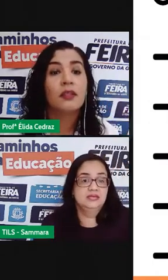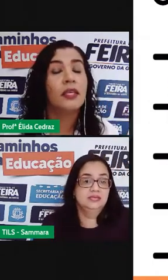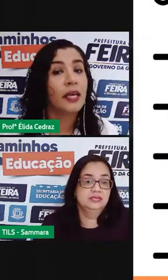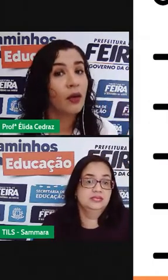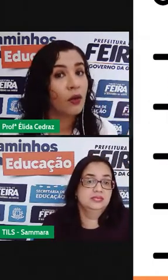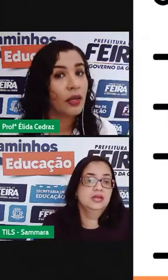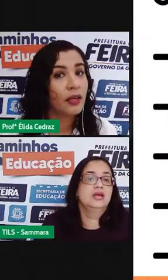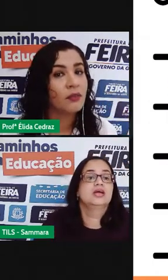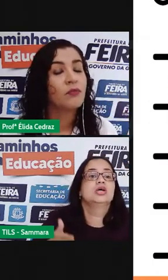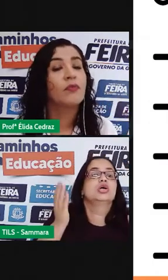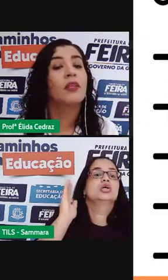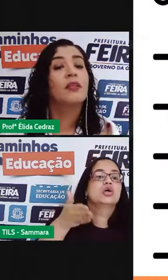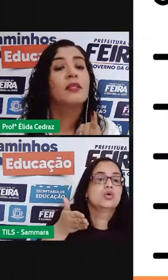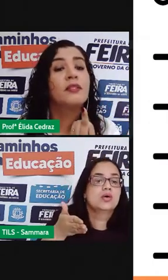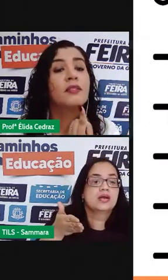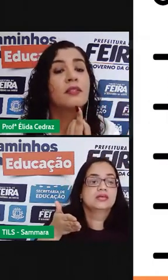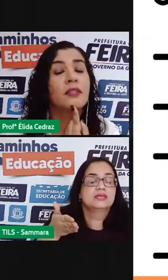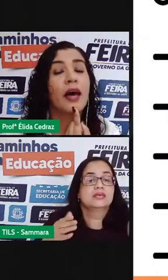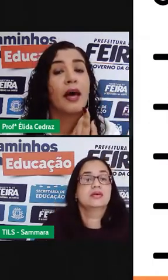E agora?